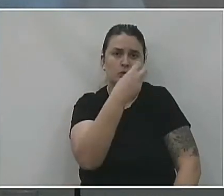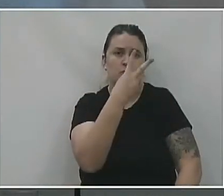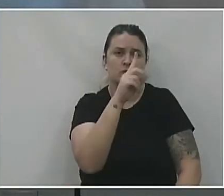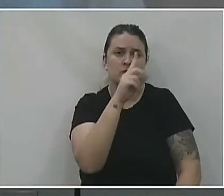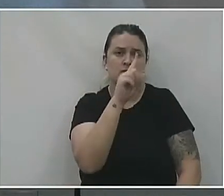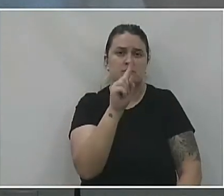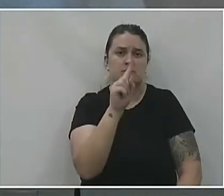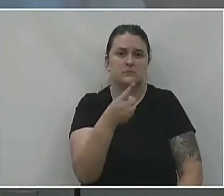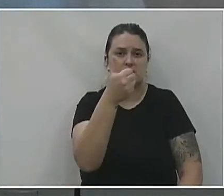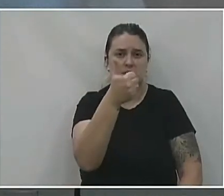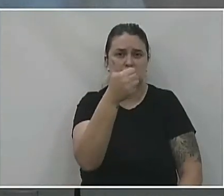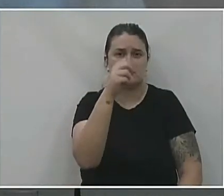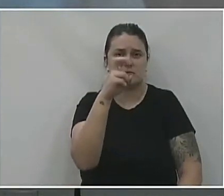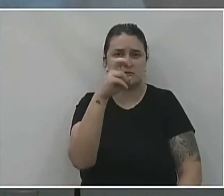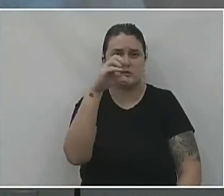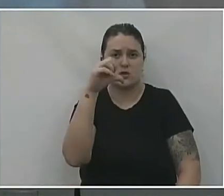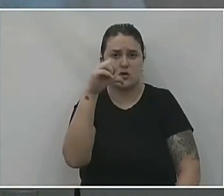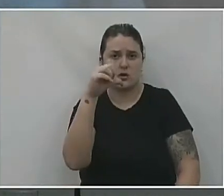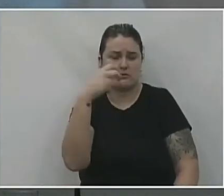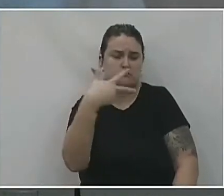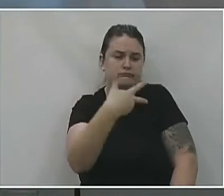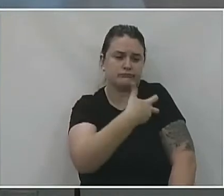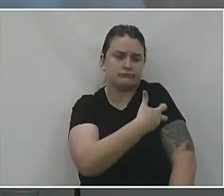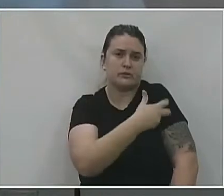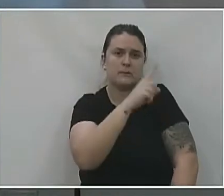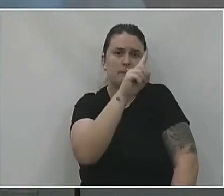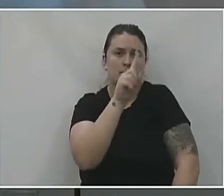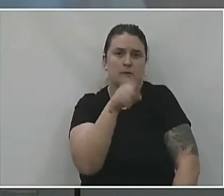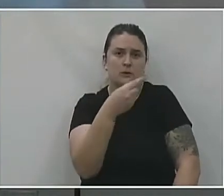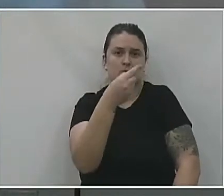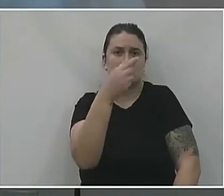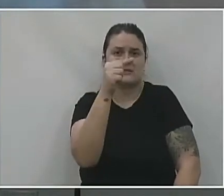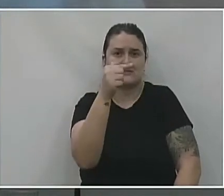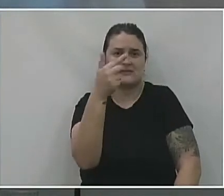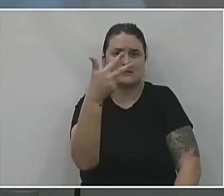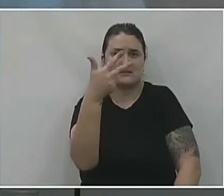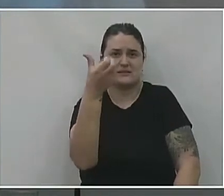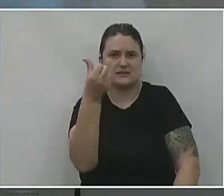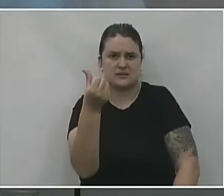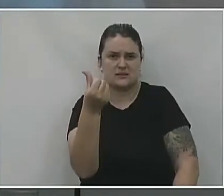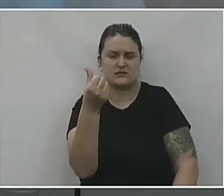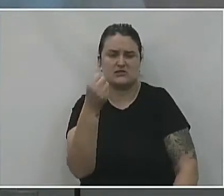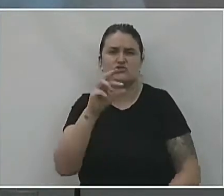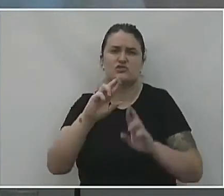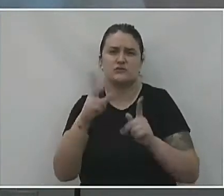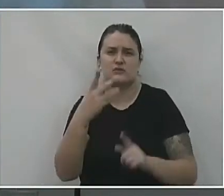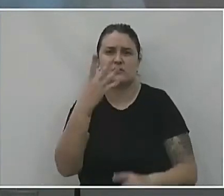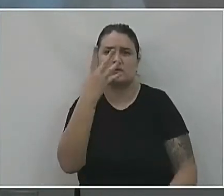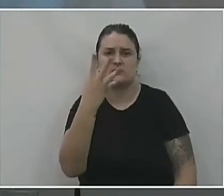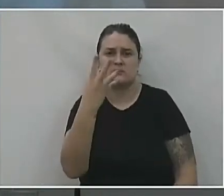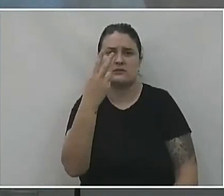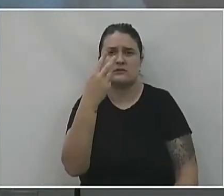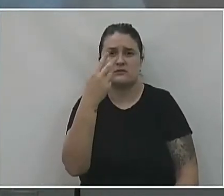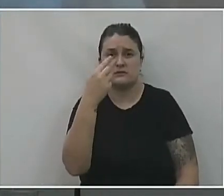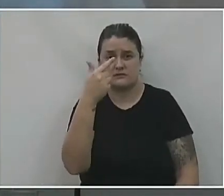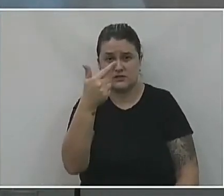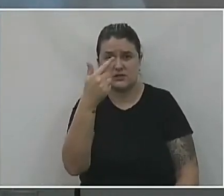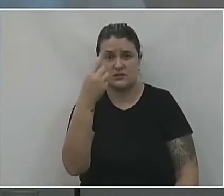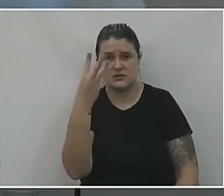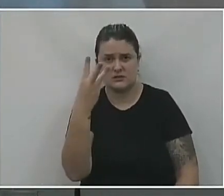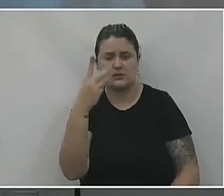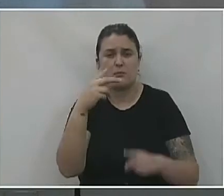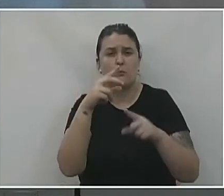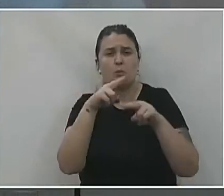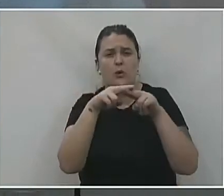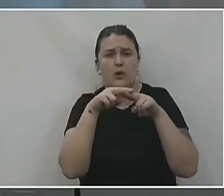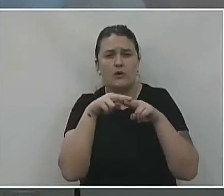.159 e aplicadas, 1.736. Diferença de 423 doses por